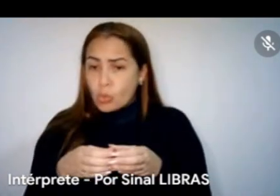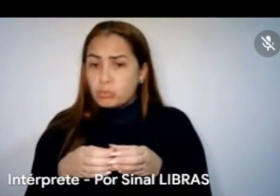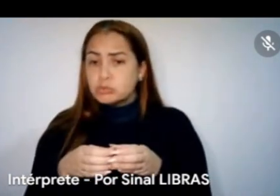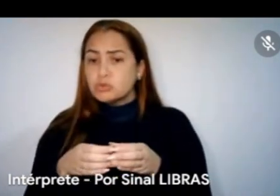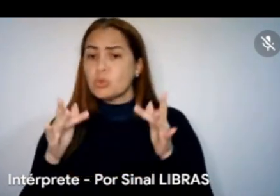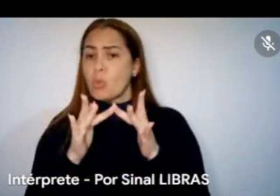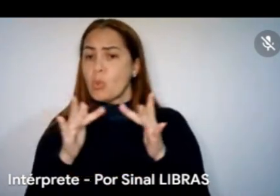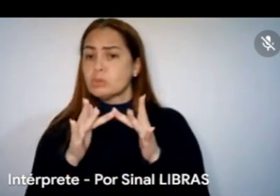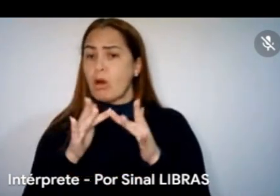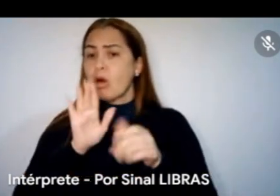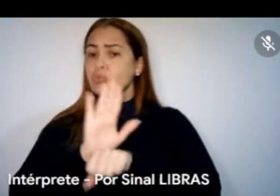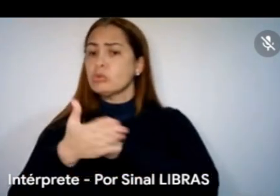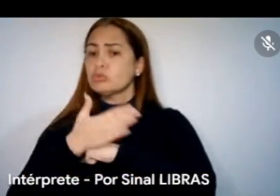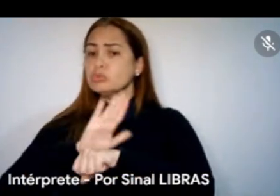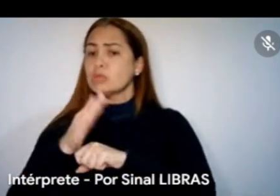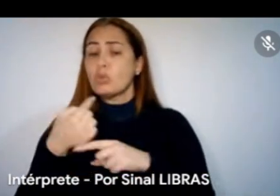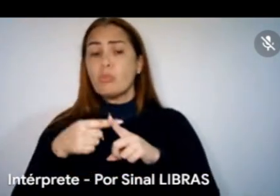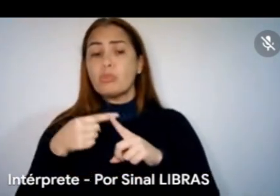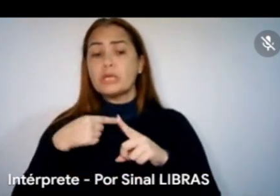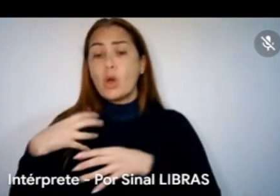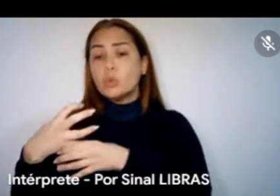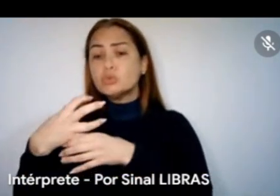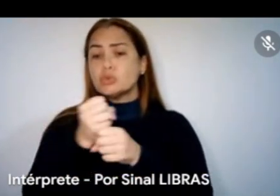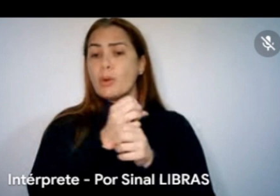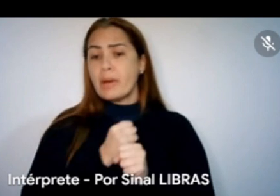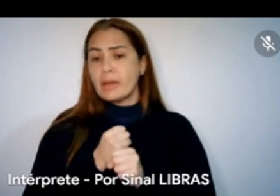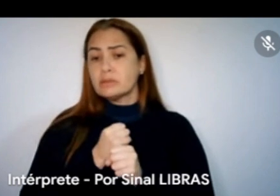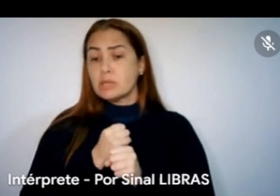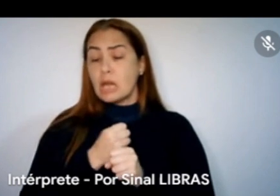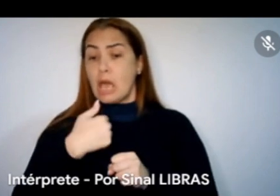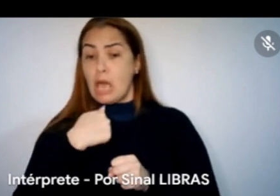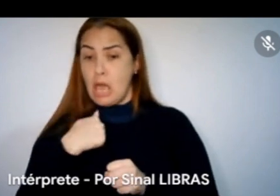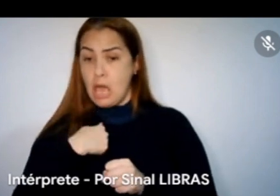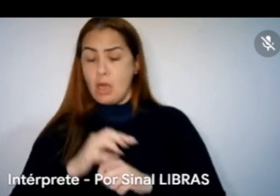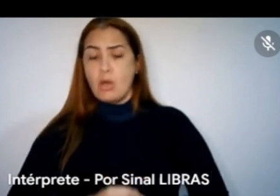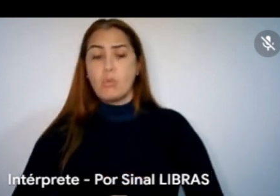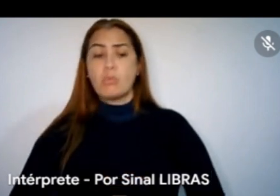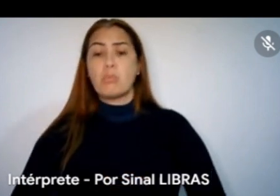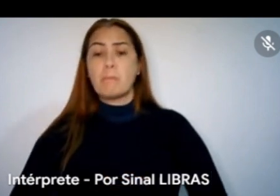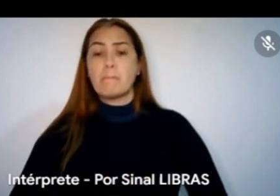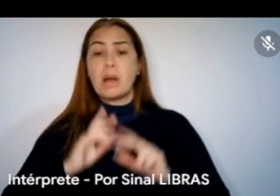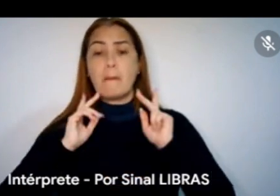um ajudando o outro ali, tal, porque eu sou MEI, sou pessoa física e sou pessoa jurídica também, tá entendendo?